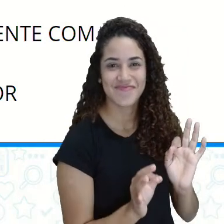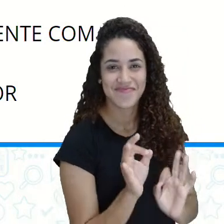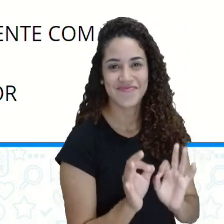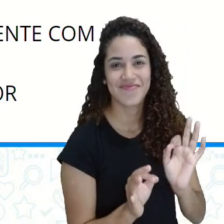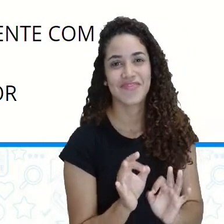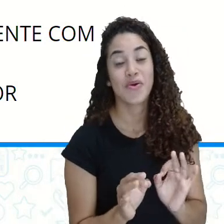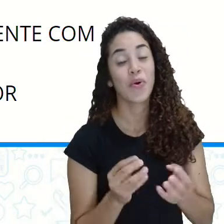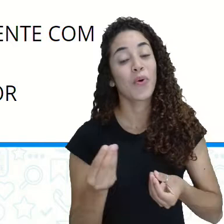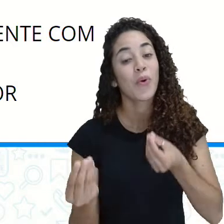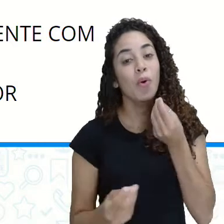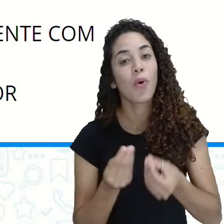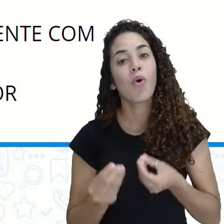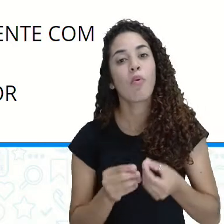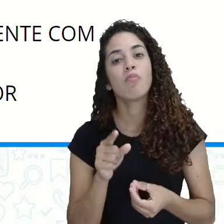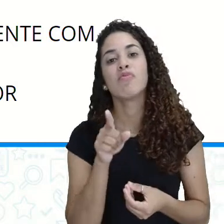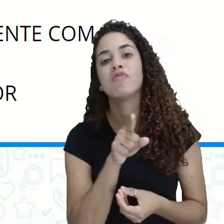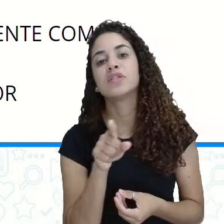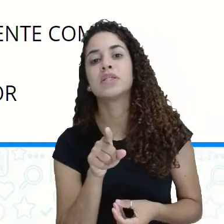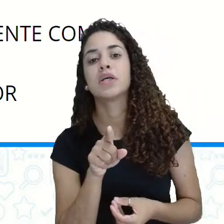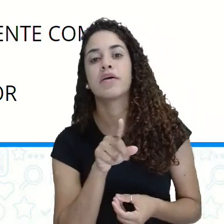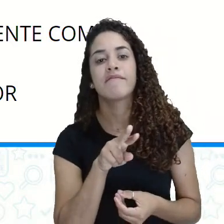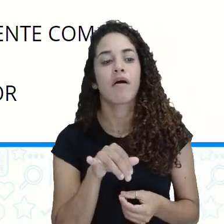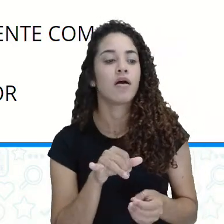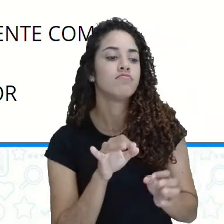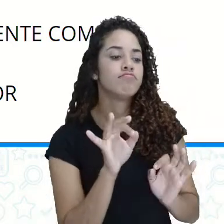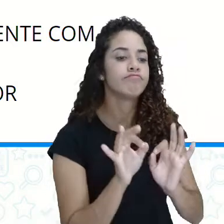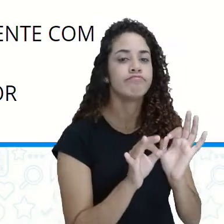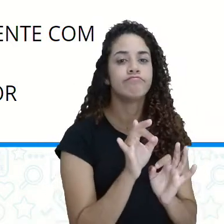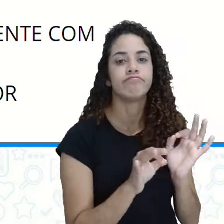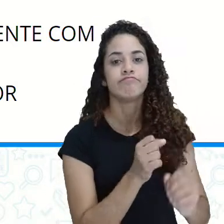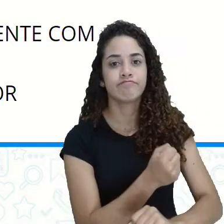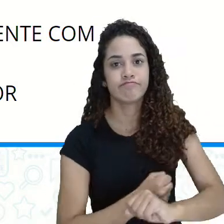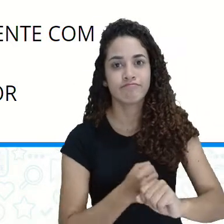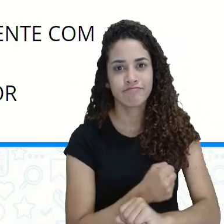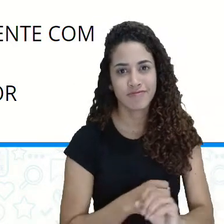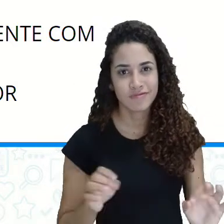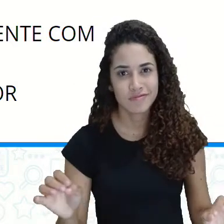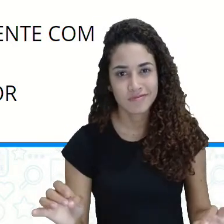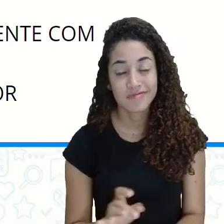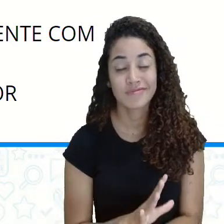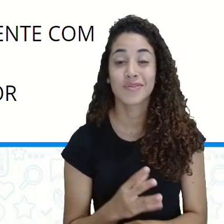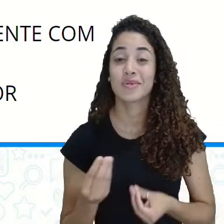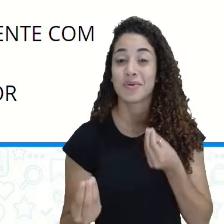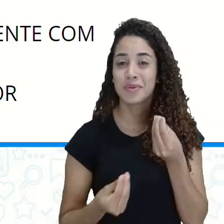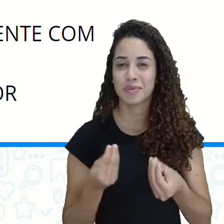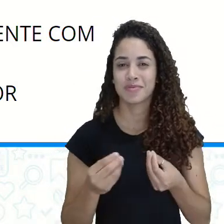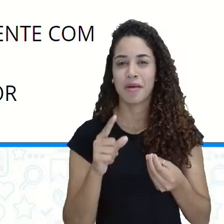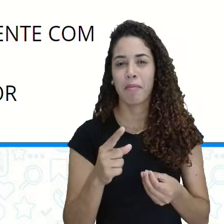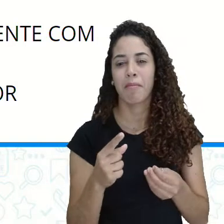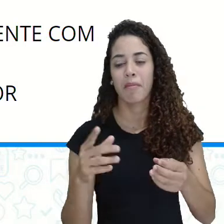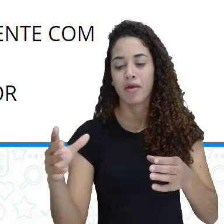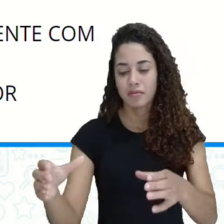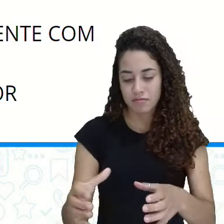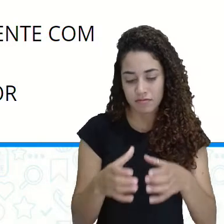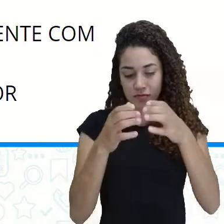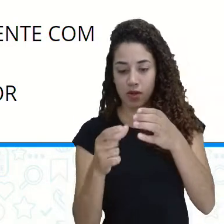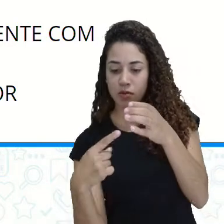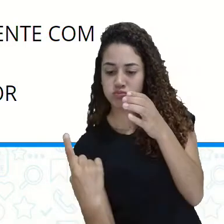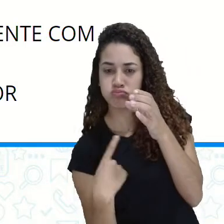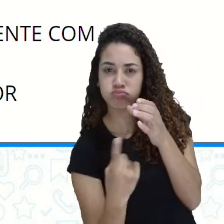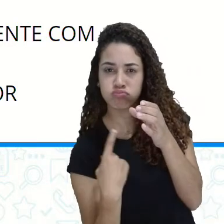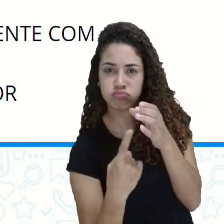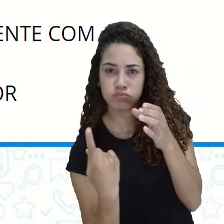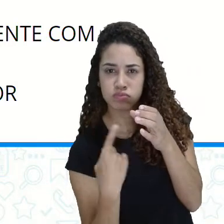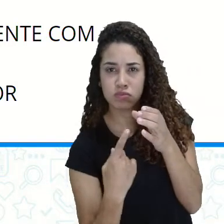forma que você precisa fazer para que essa receita fique pronta. Você vai pegar um liquidificador e vai bater